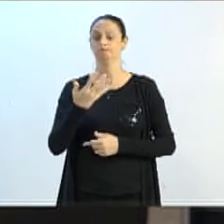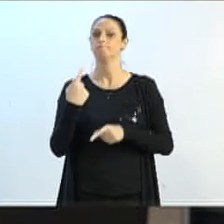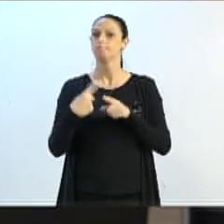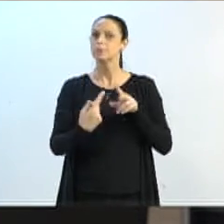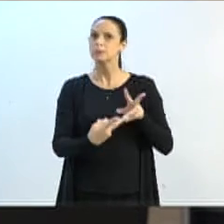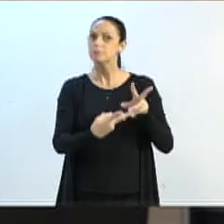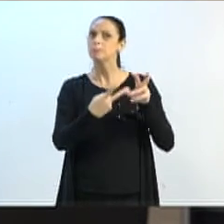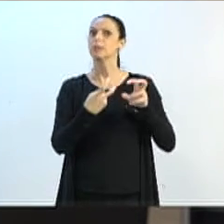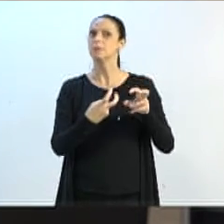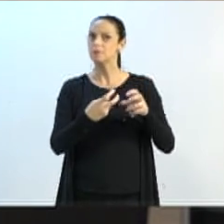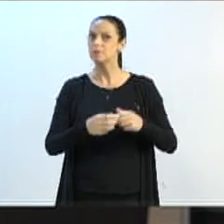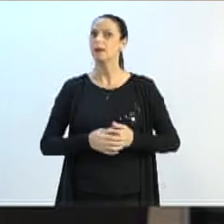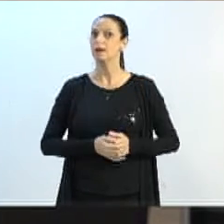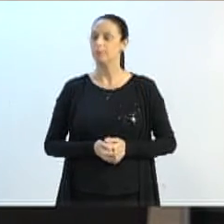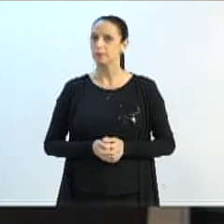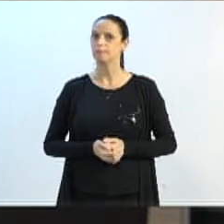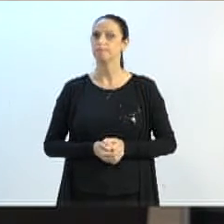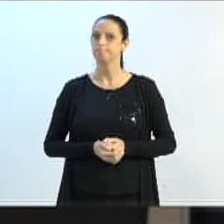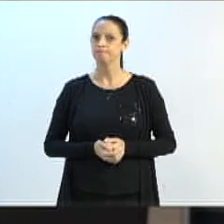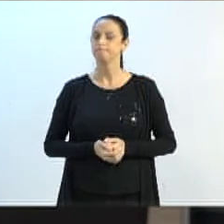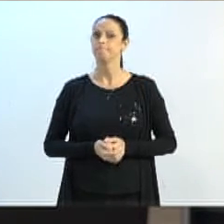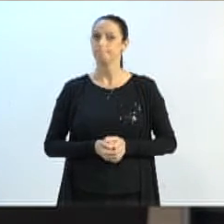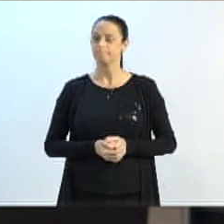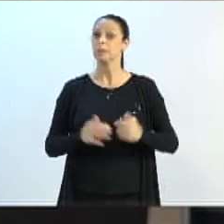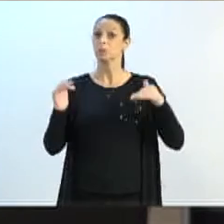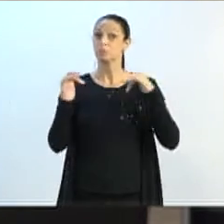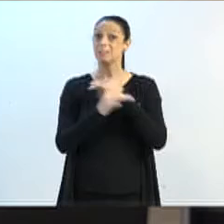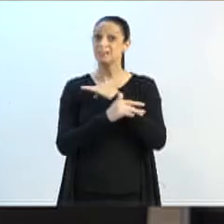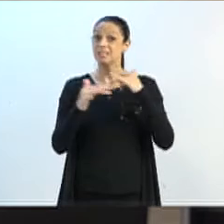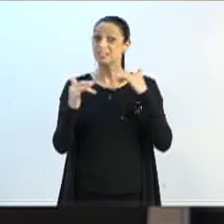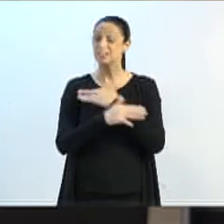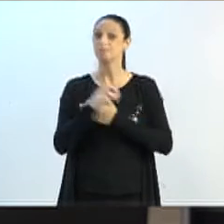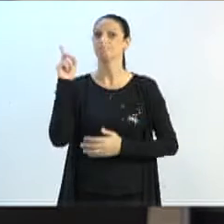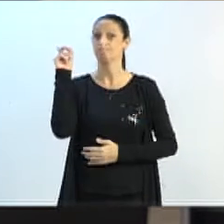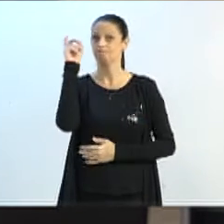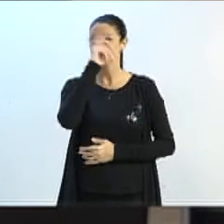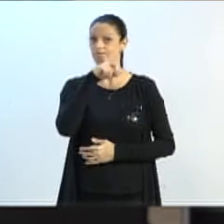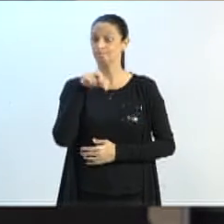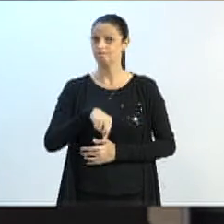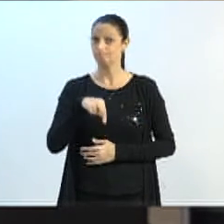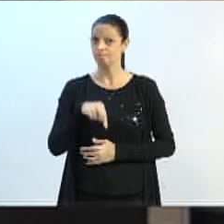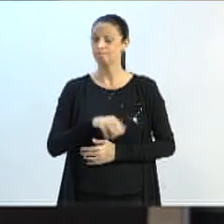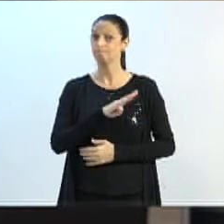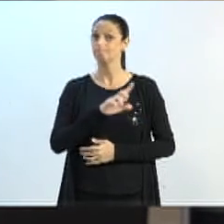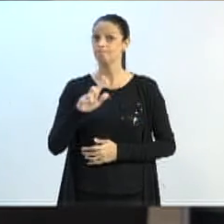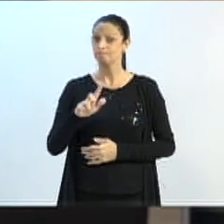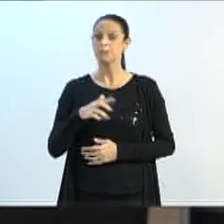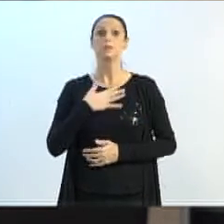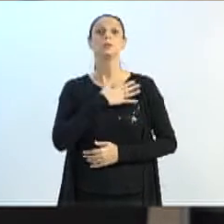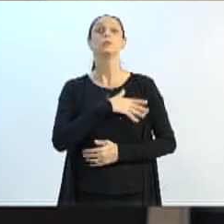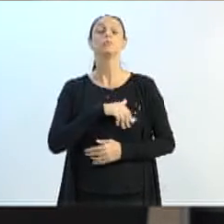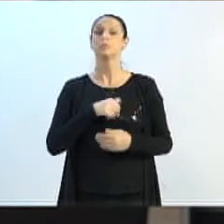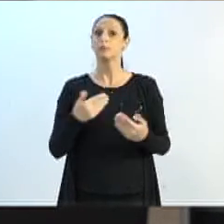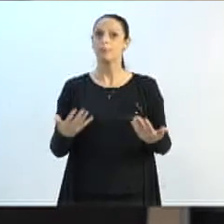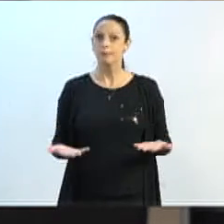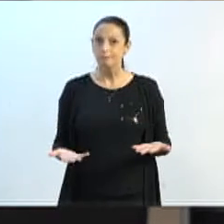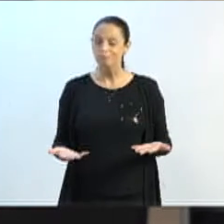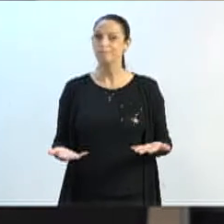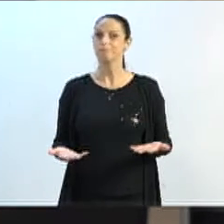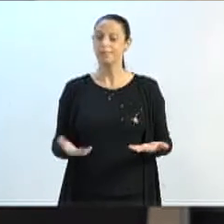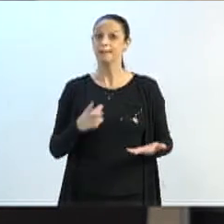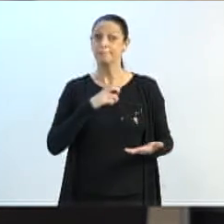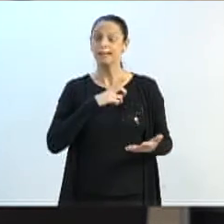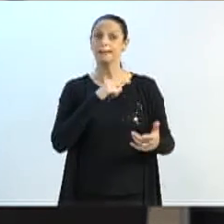que o trânsito tem sido caótico na cidade de Bumenau e o próprio SAMU, além disso,